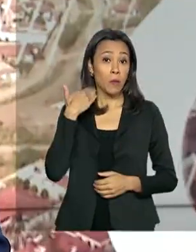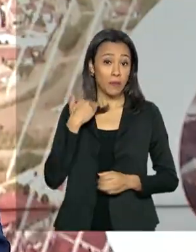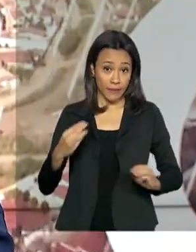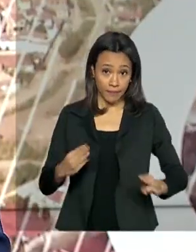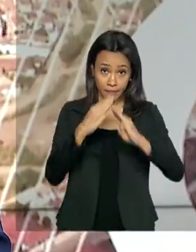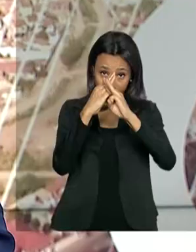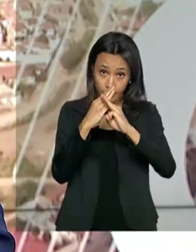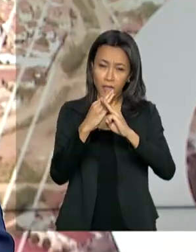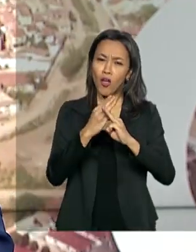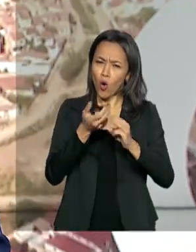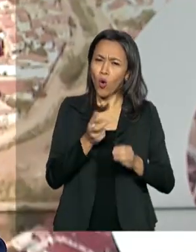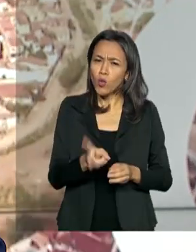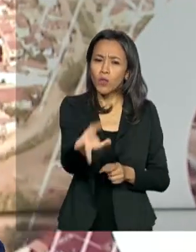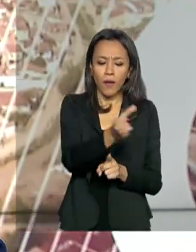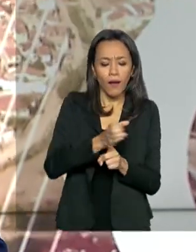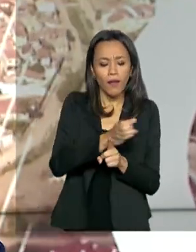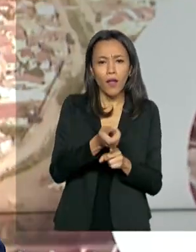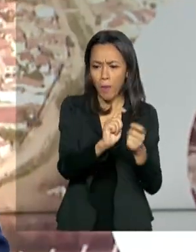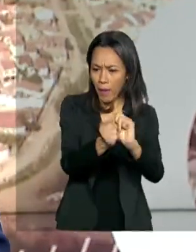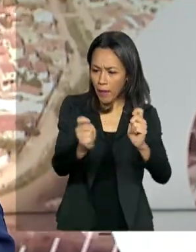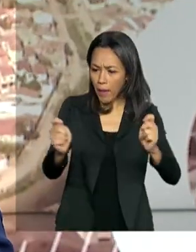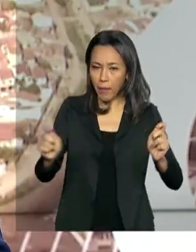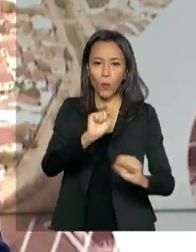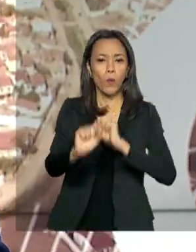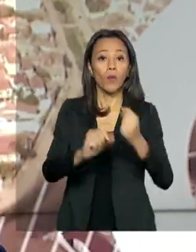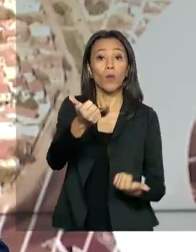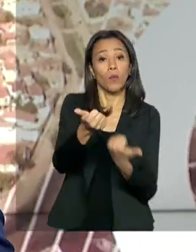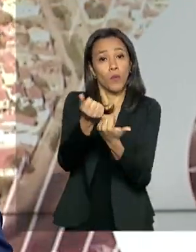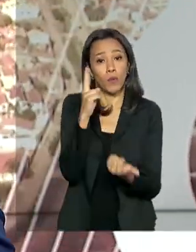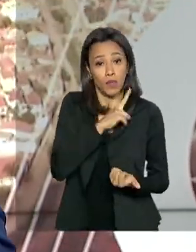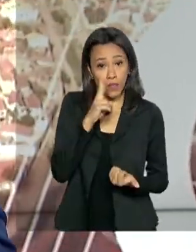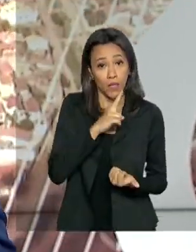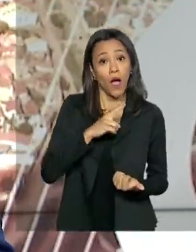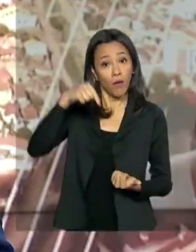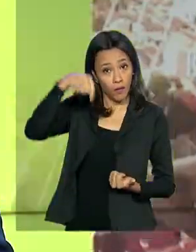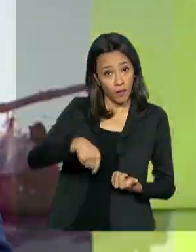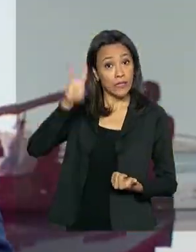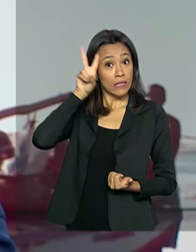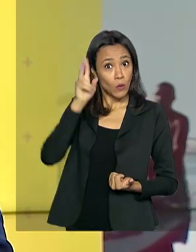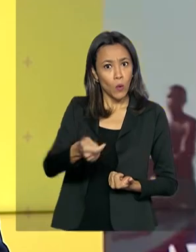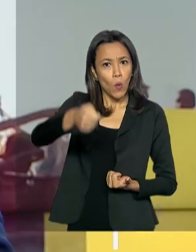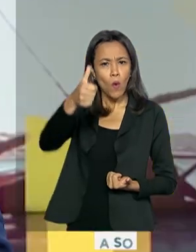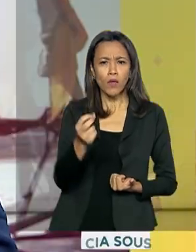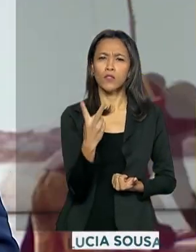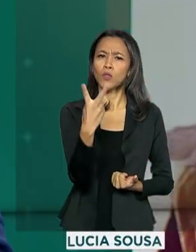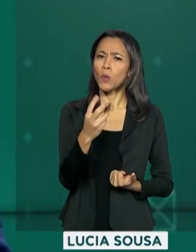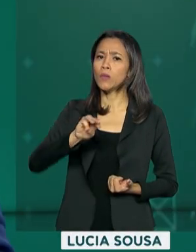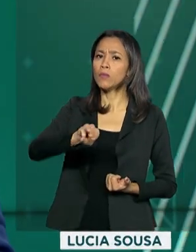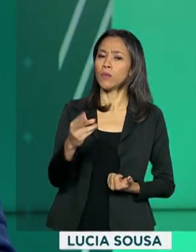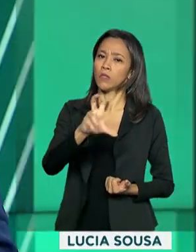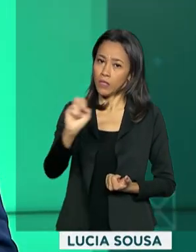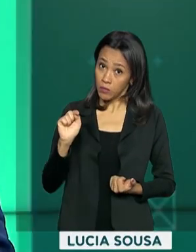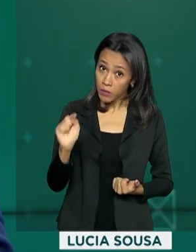Econômica Federal segue o calendário de pagamentos do auxílio emergencial. Nesta segunda-feira, quase 2 milhões e meio de